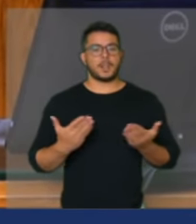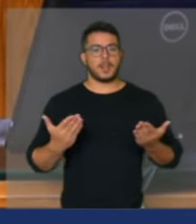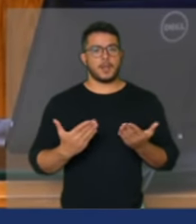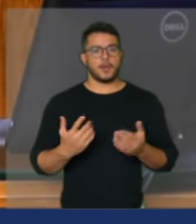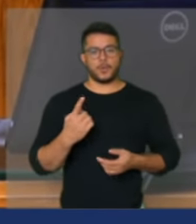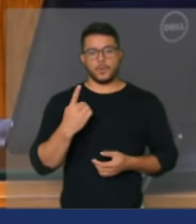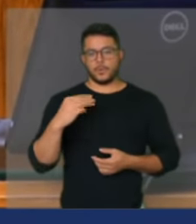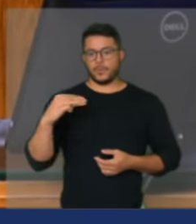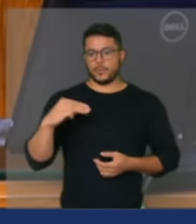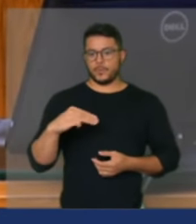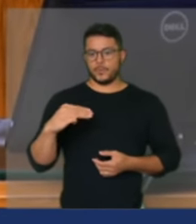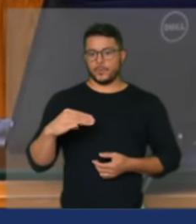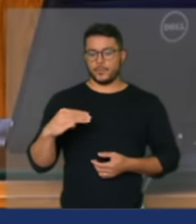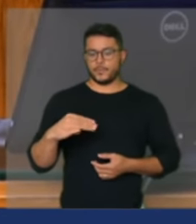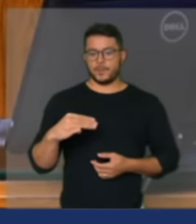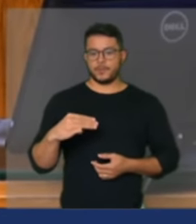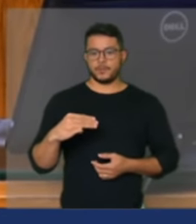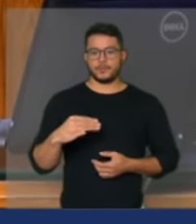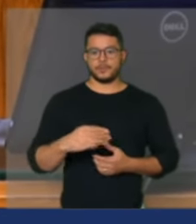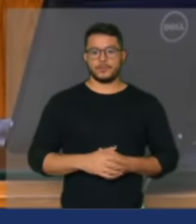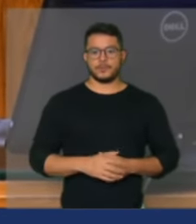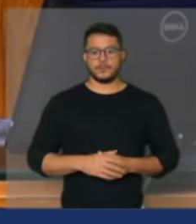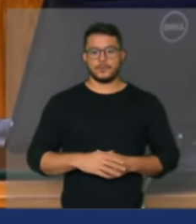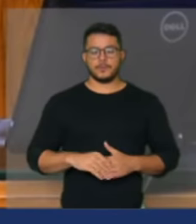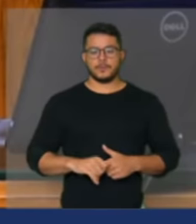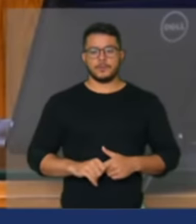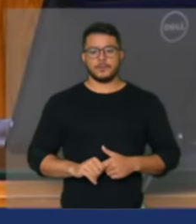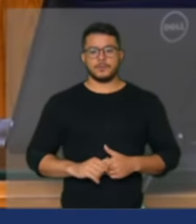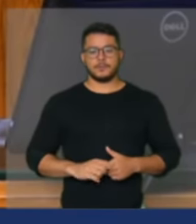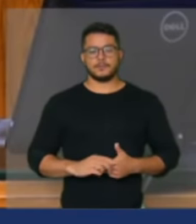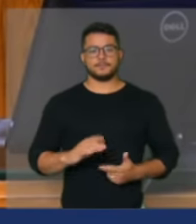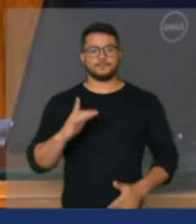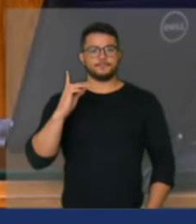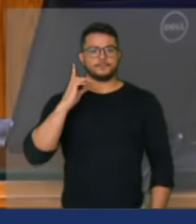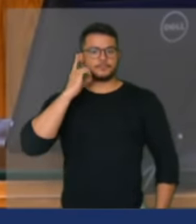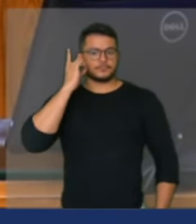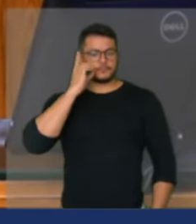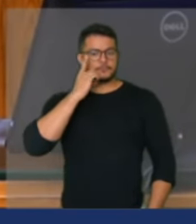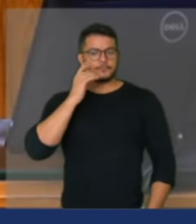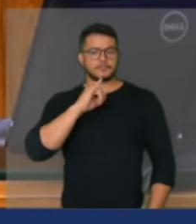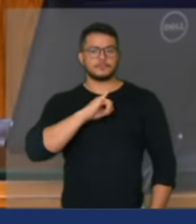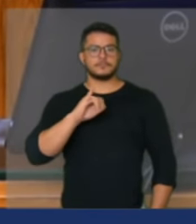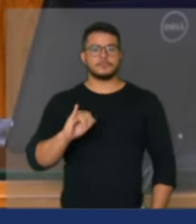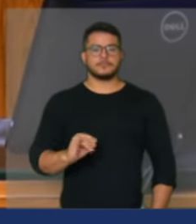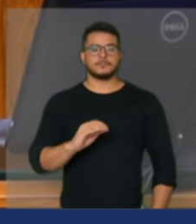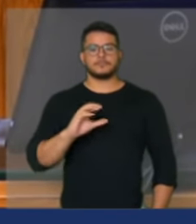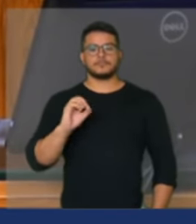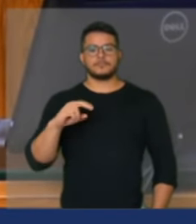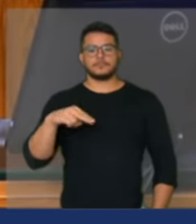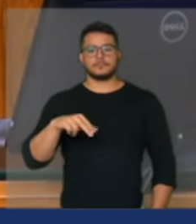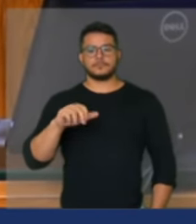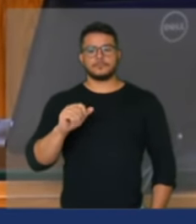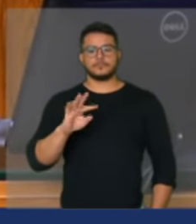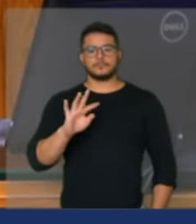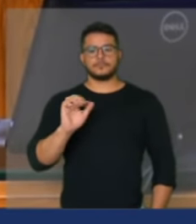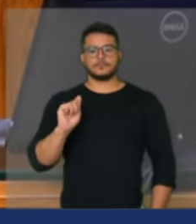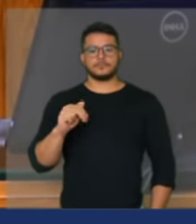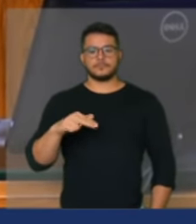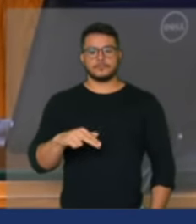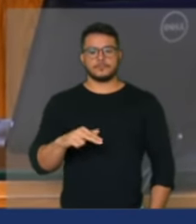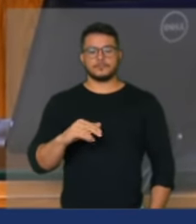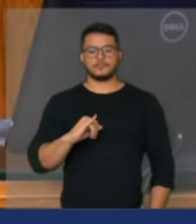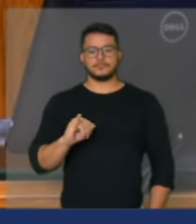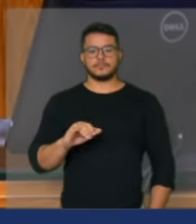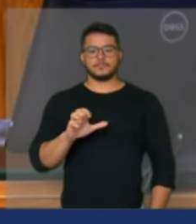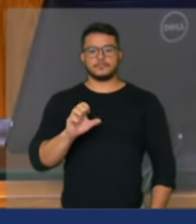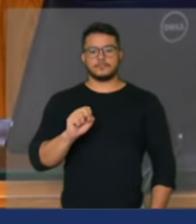minuto para um breve comunicado impreterível ao nobre deputado Jonathan de Jesus um minuto deputado senhor presidente